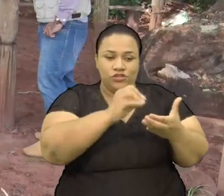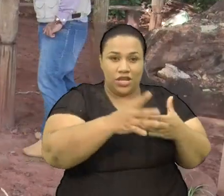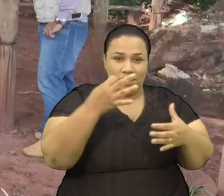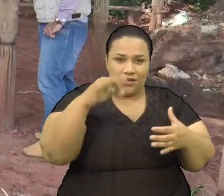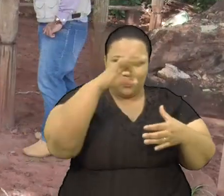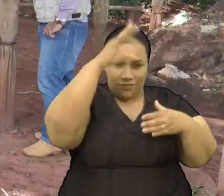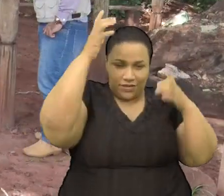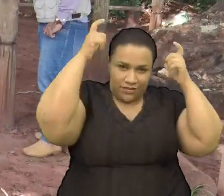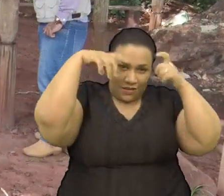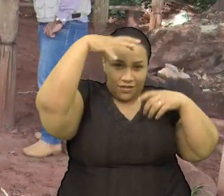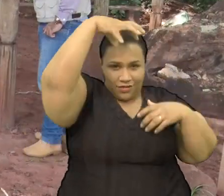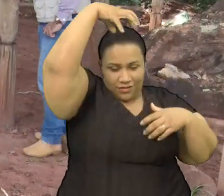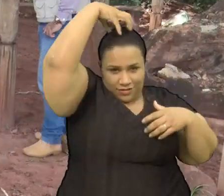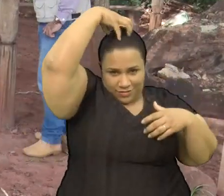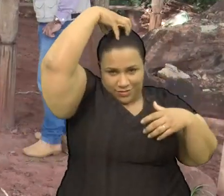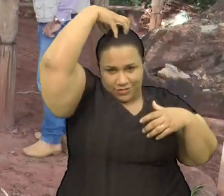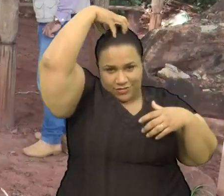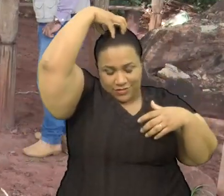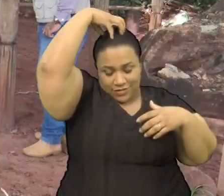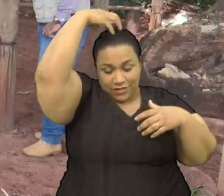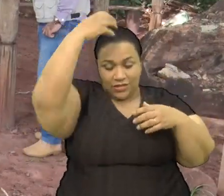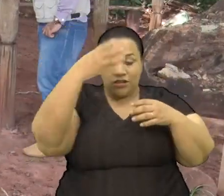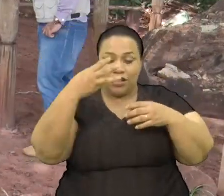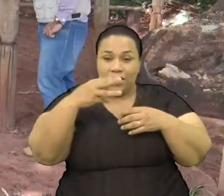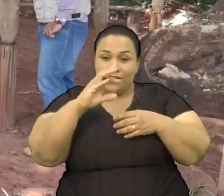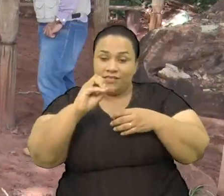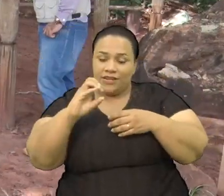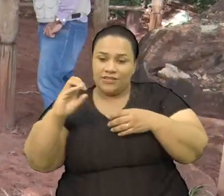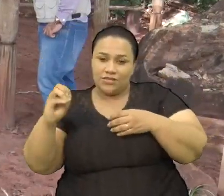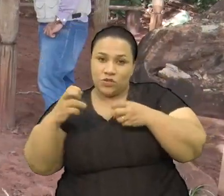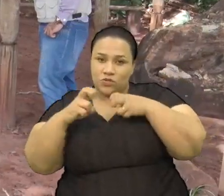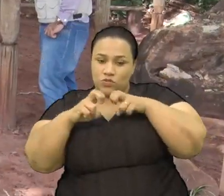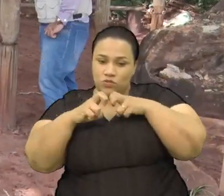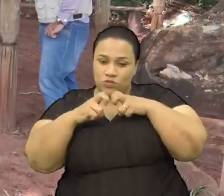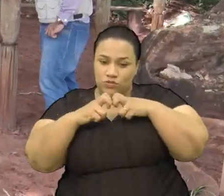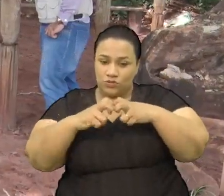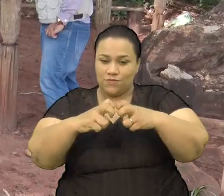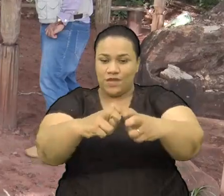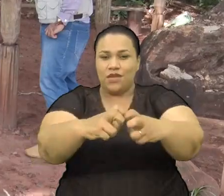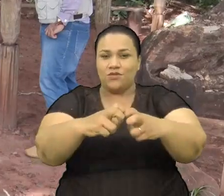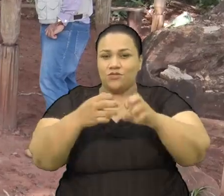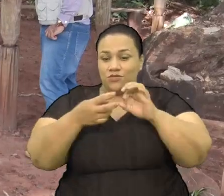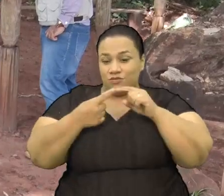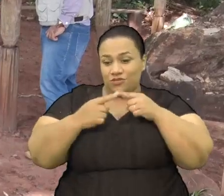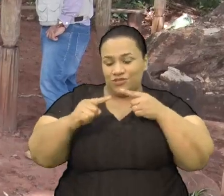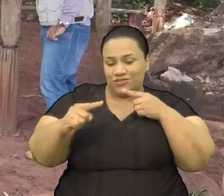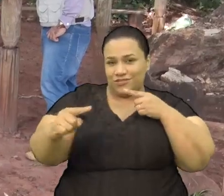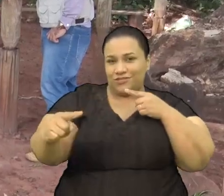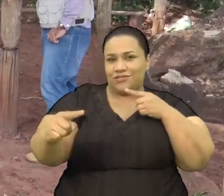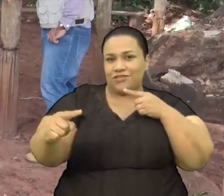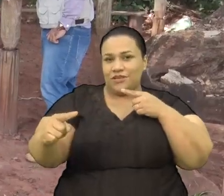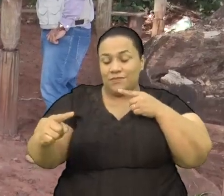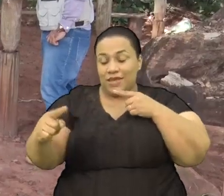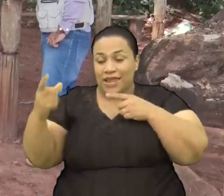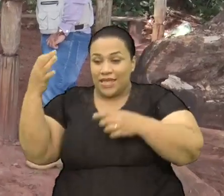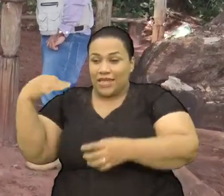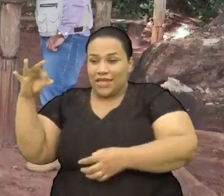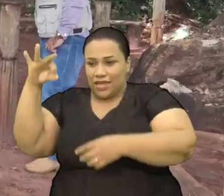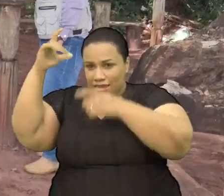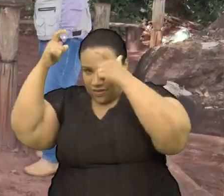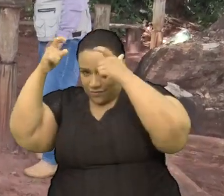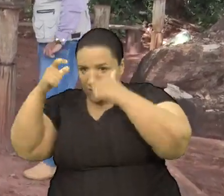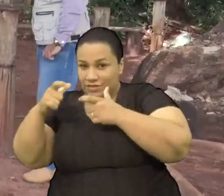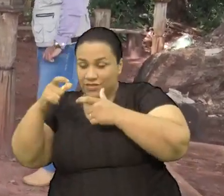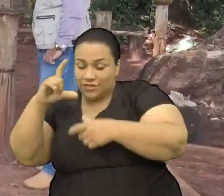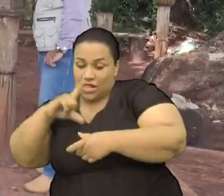rainha daqui E levar Uns 300 200 metros de distância Para que a princesa Que ficar Ela